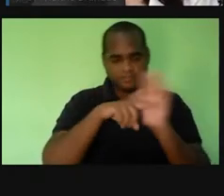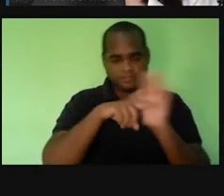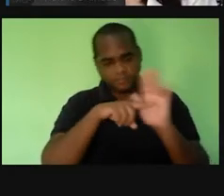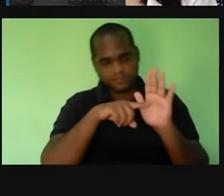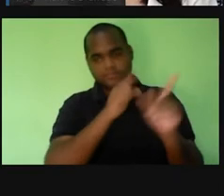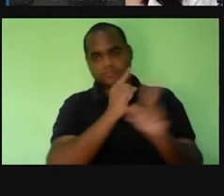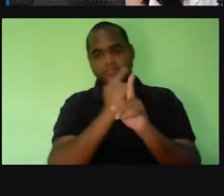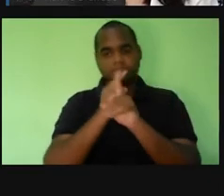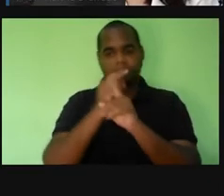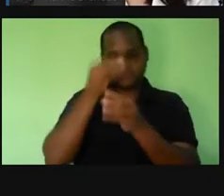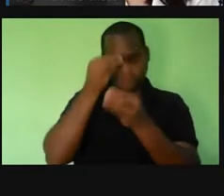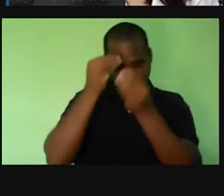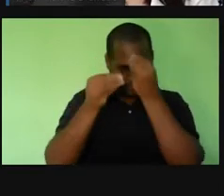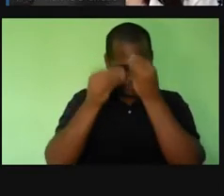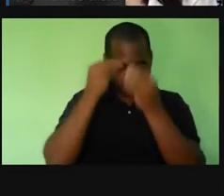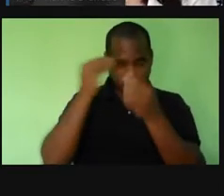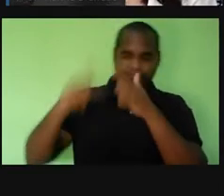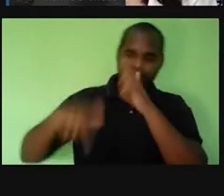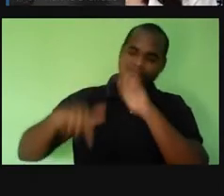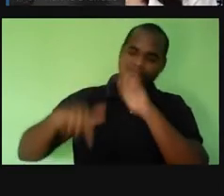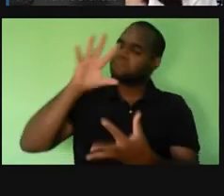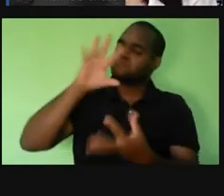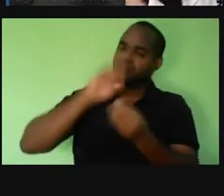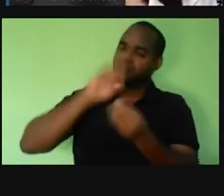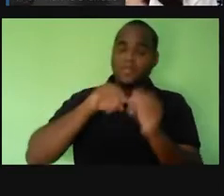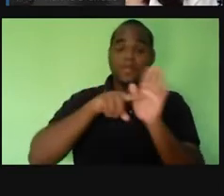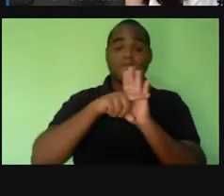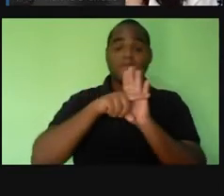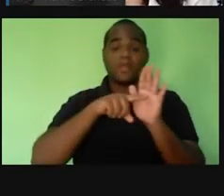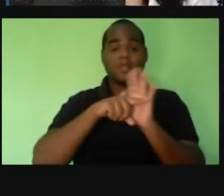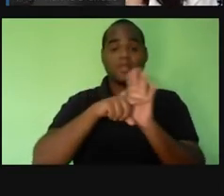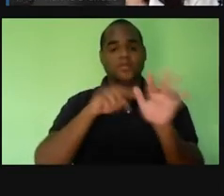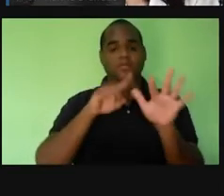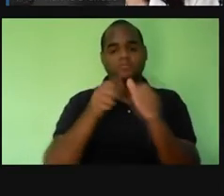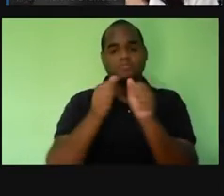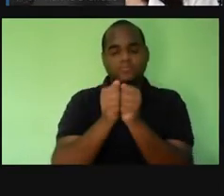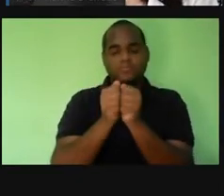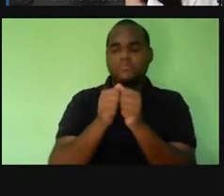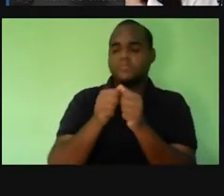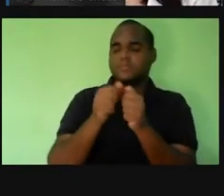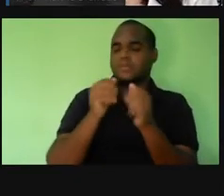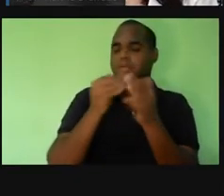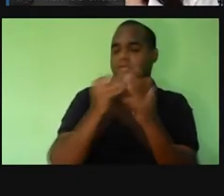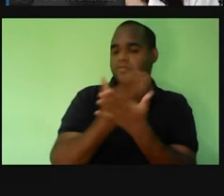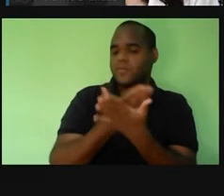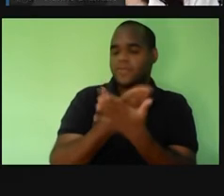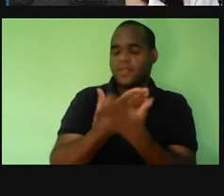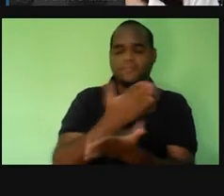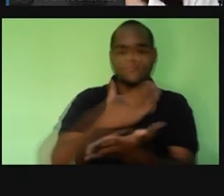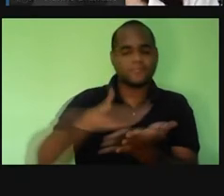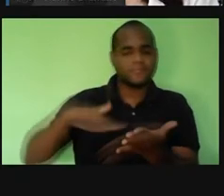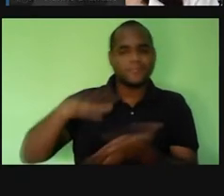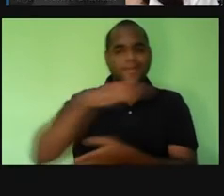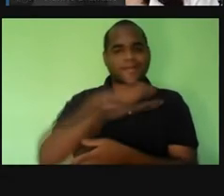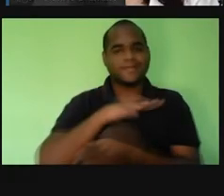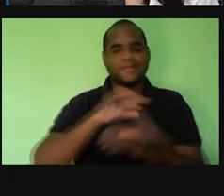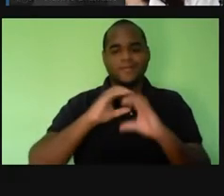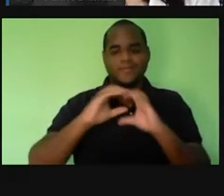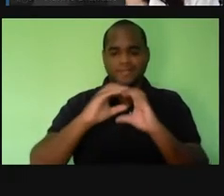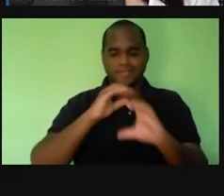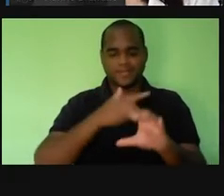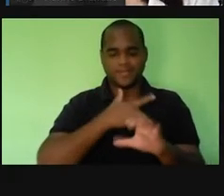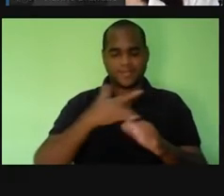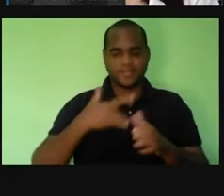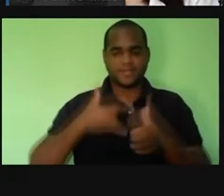editar, redigir, condensar e avaliar atividades de ouvidoria, de educação popular e comunicação em saúde,